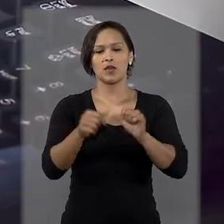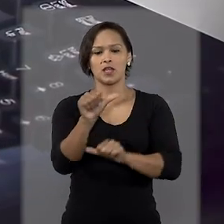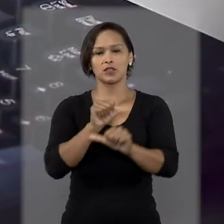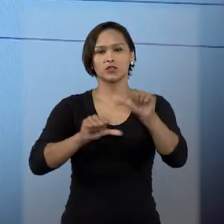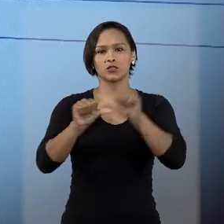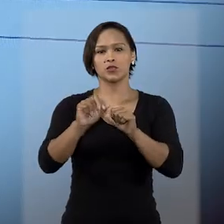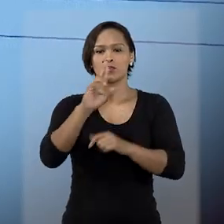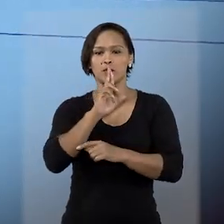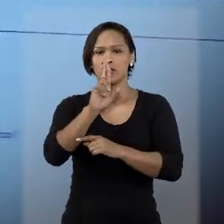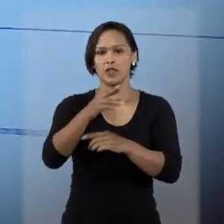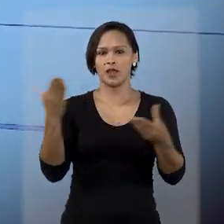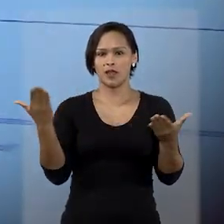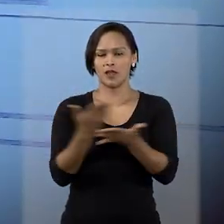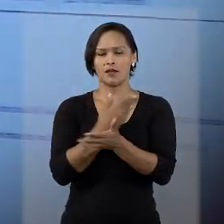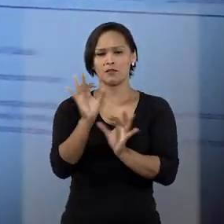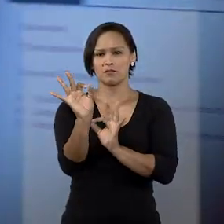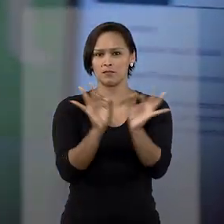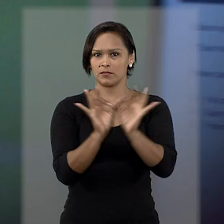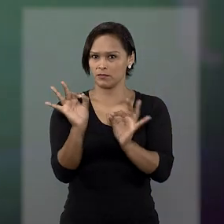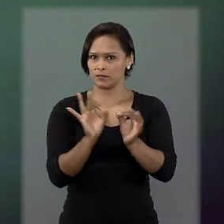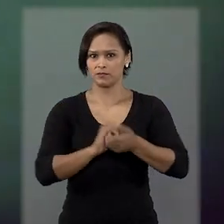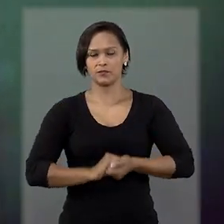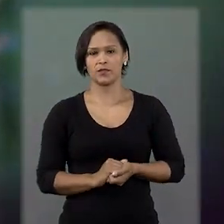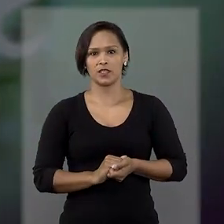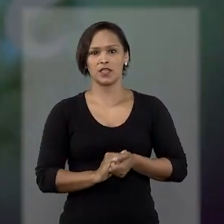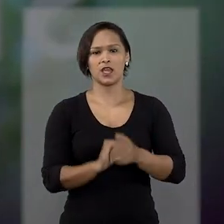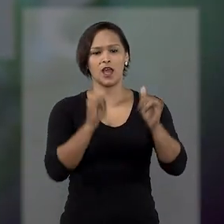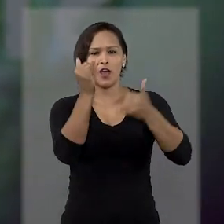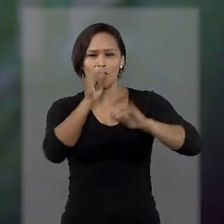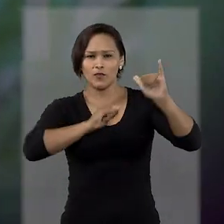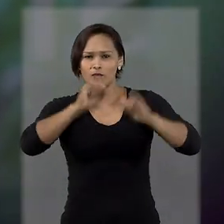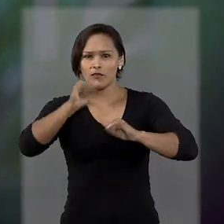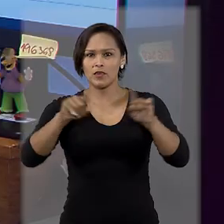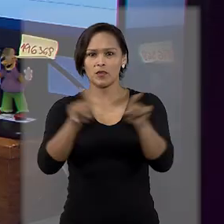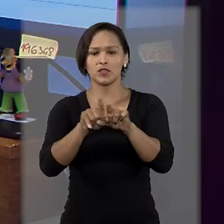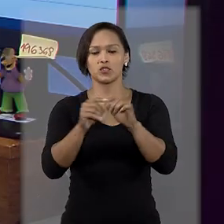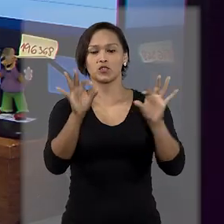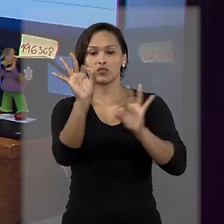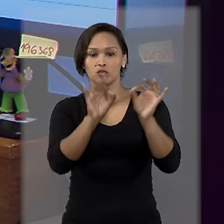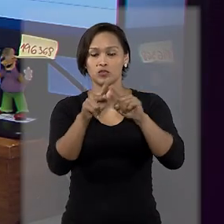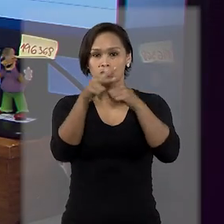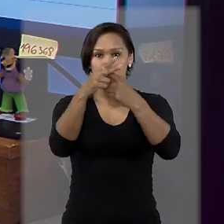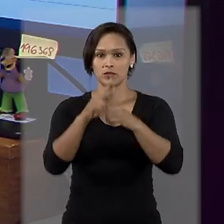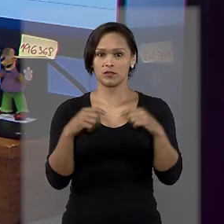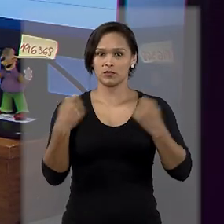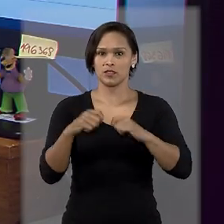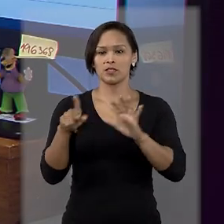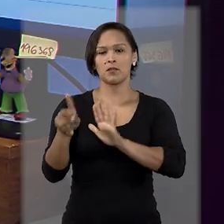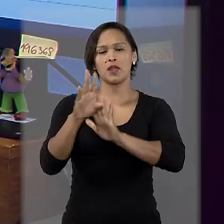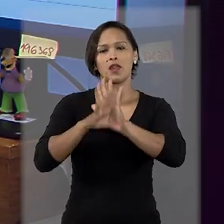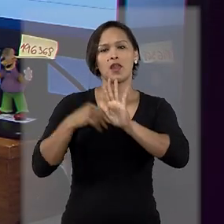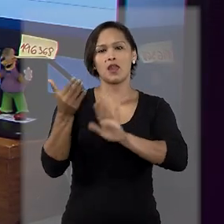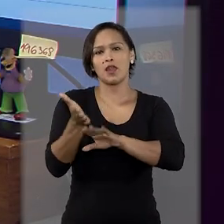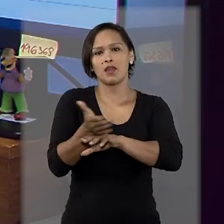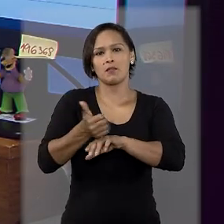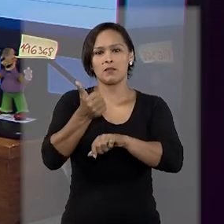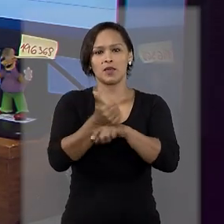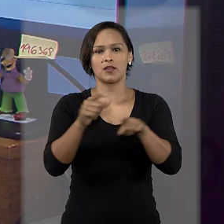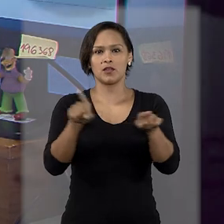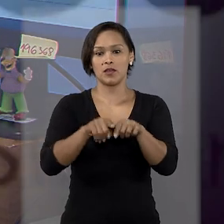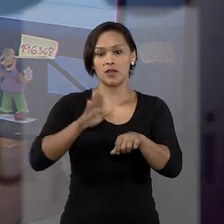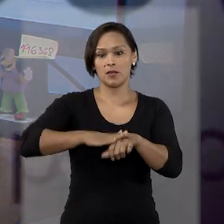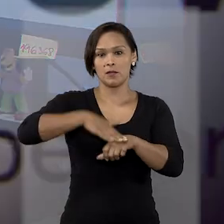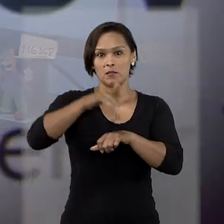subsidiar ações de aperfeiçoamento. Os dados vão permitir os ajustes necessários para aprimorar ainda